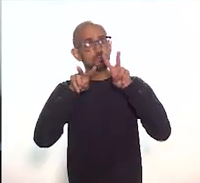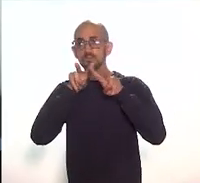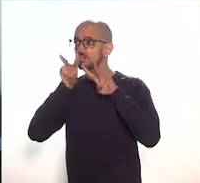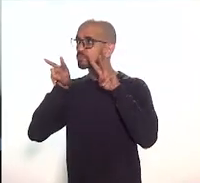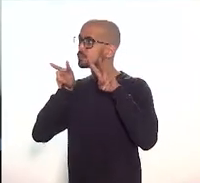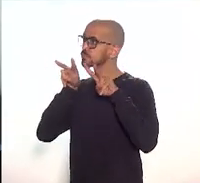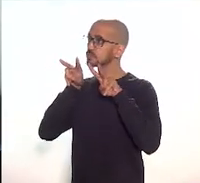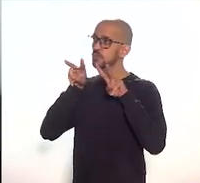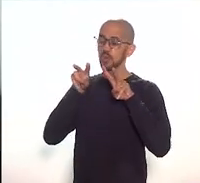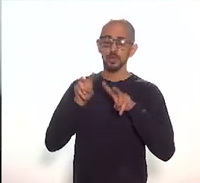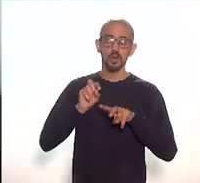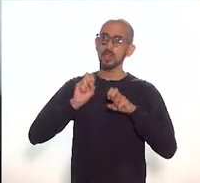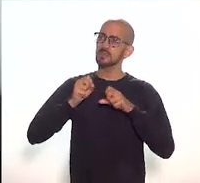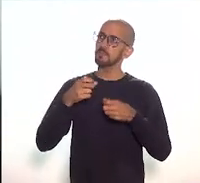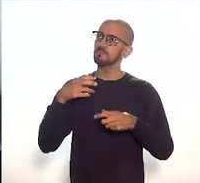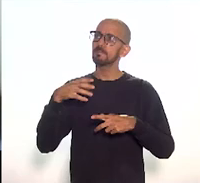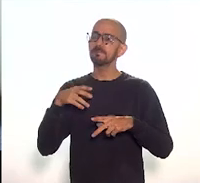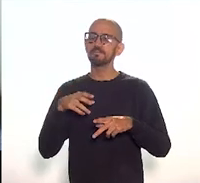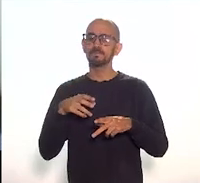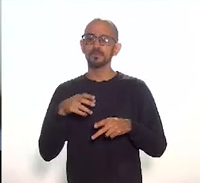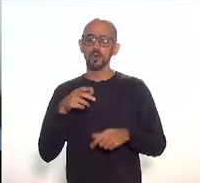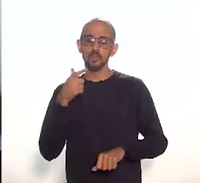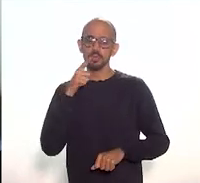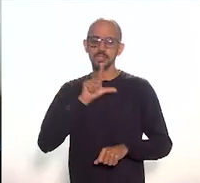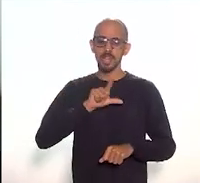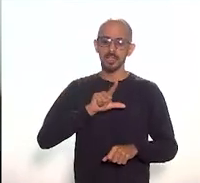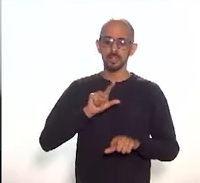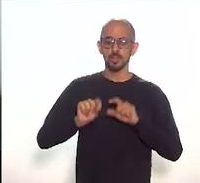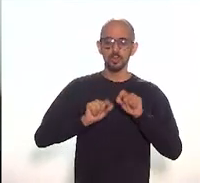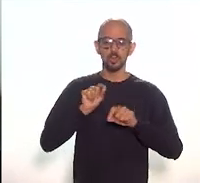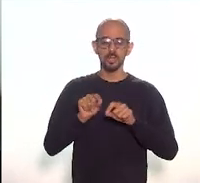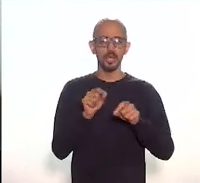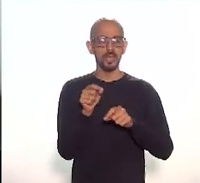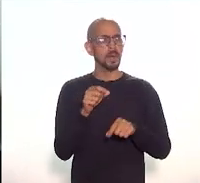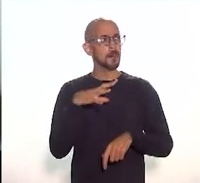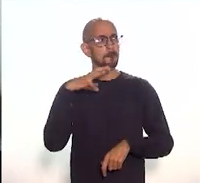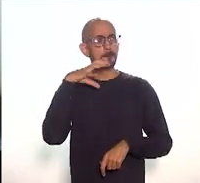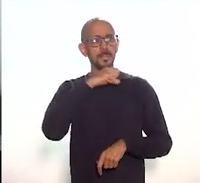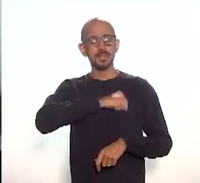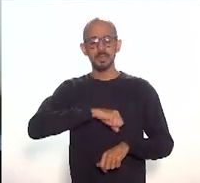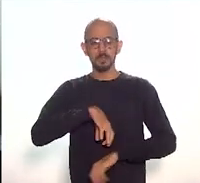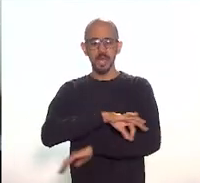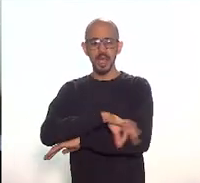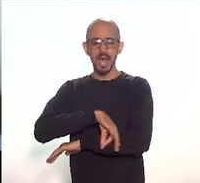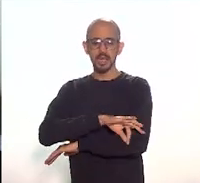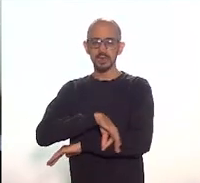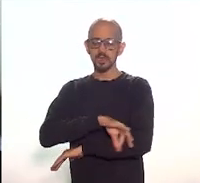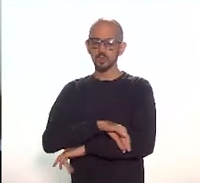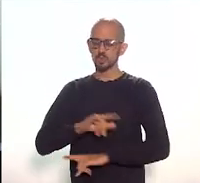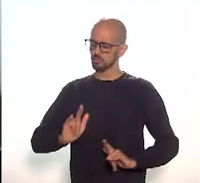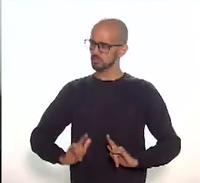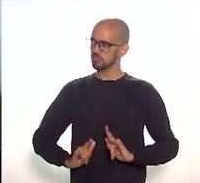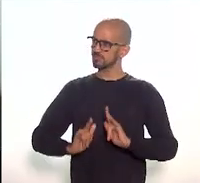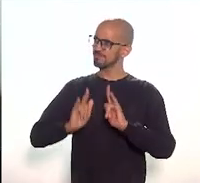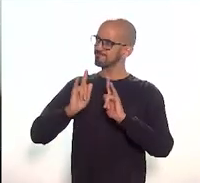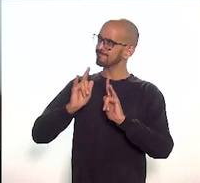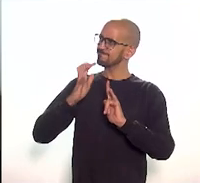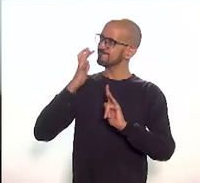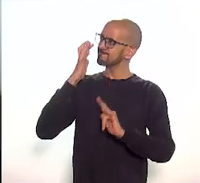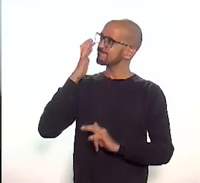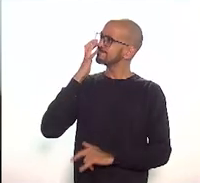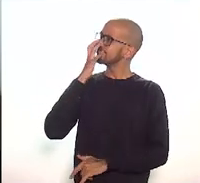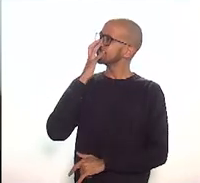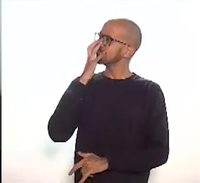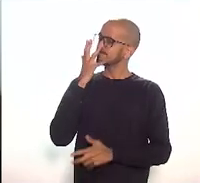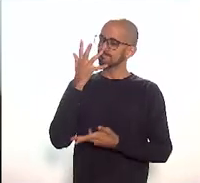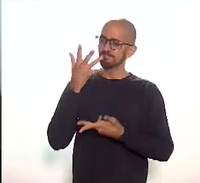para aquilo que chamo de arquitetura dos grandes monumentos, mas não se